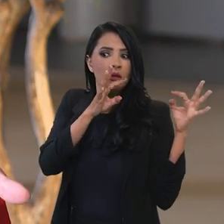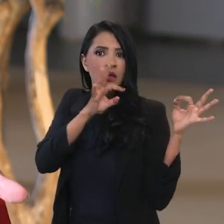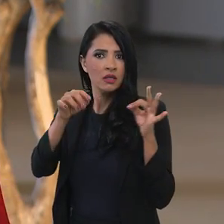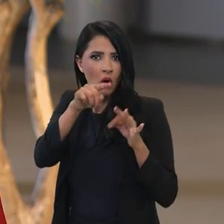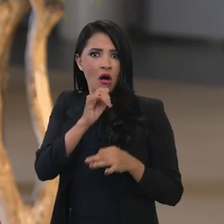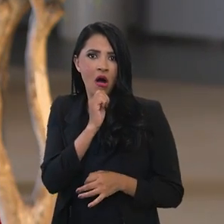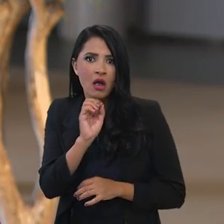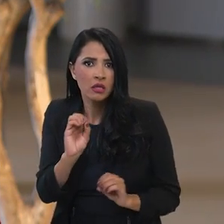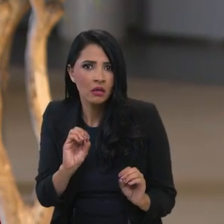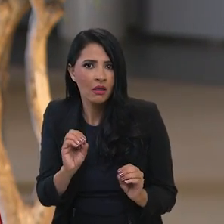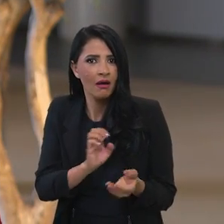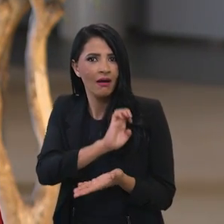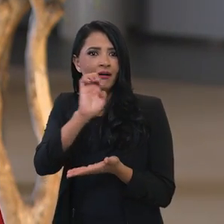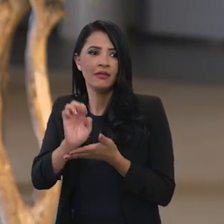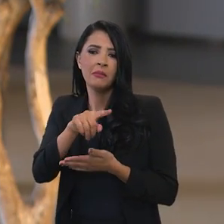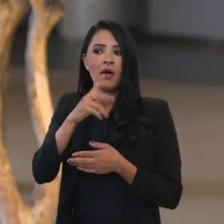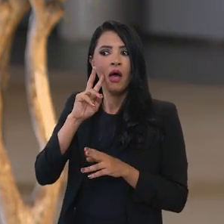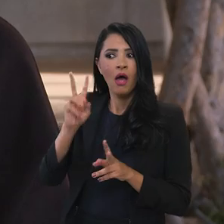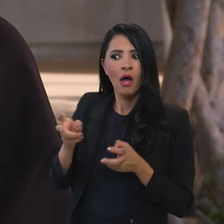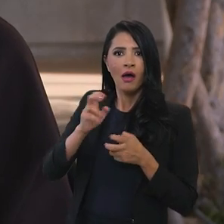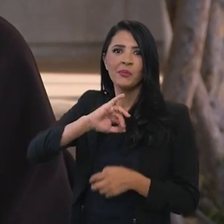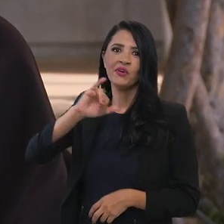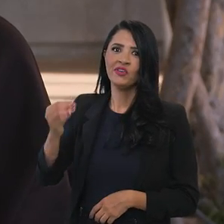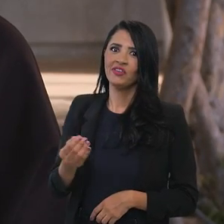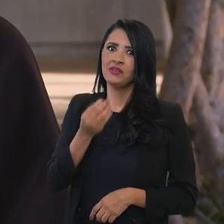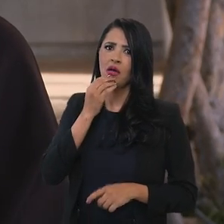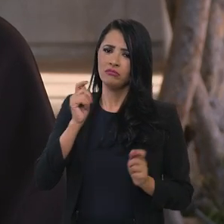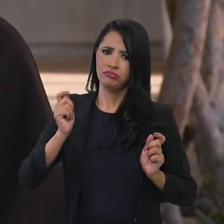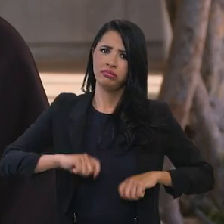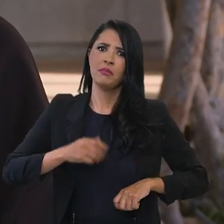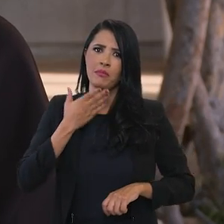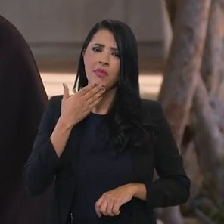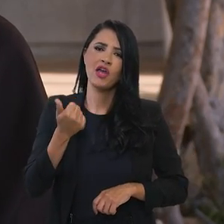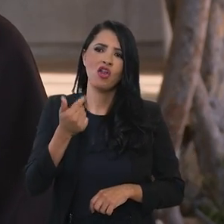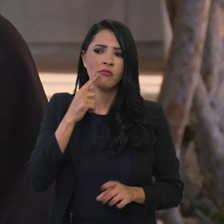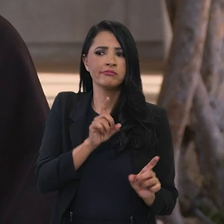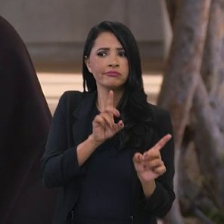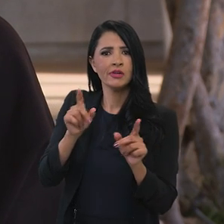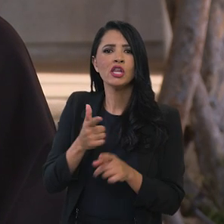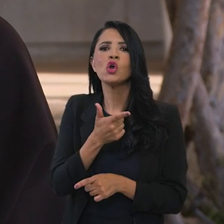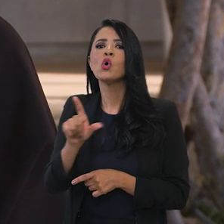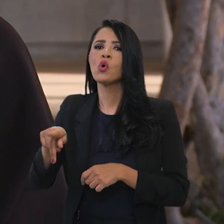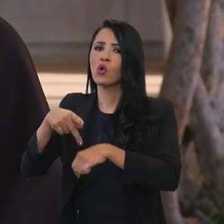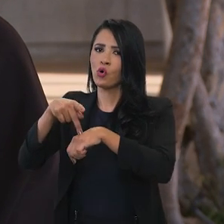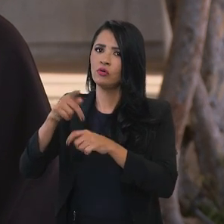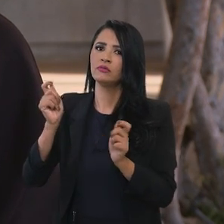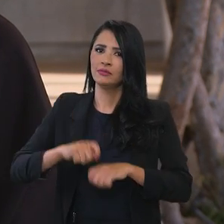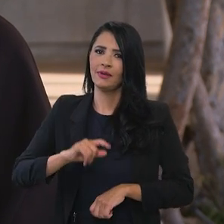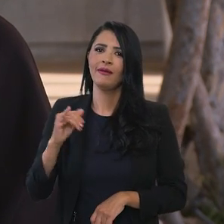para a exportação e apoio para as empresas. É, a promoção comercial e a promoção da cultura exportadora